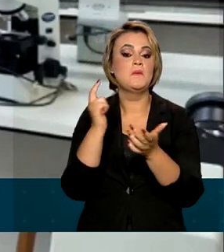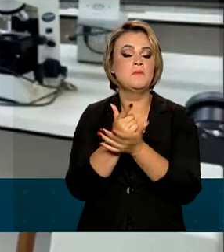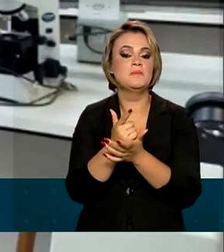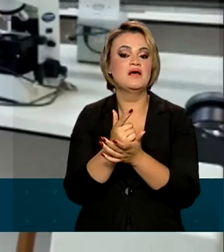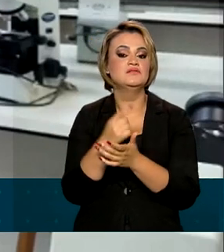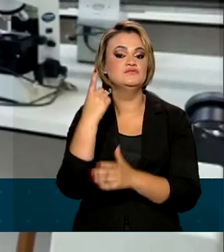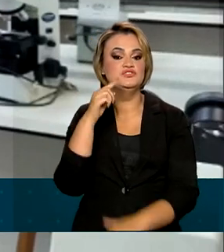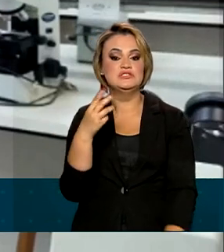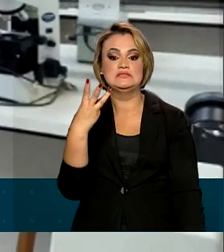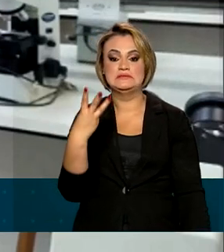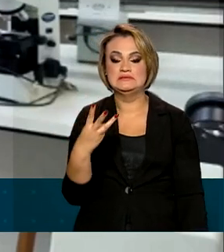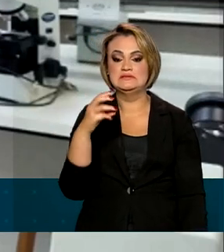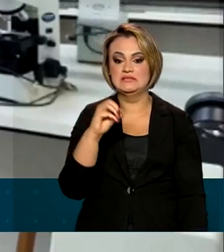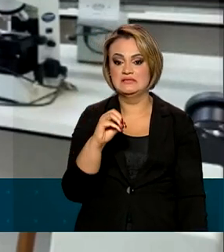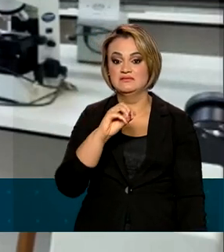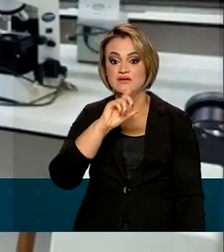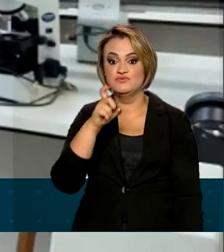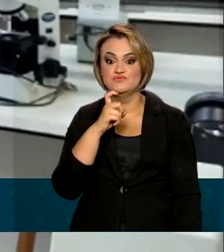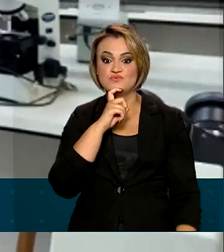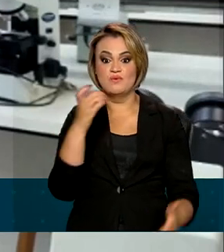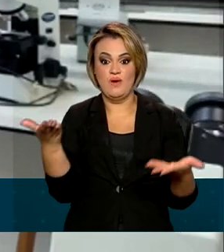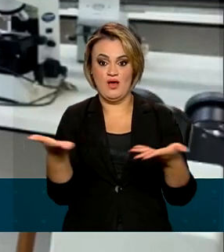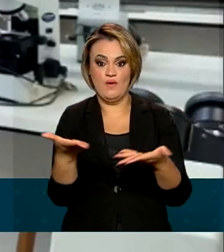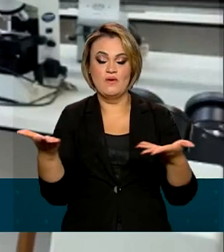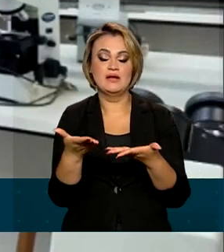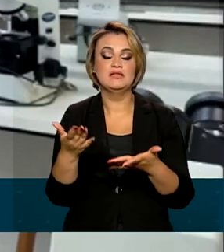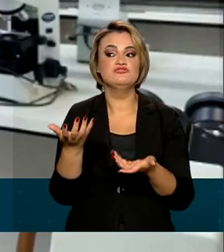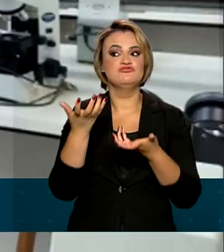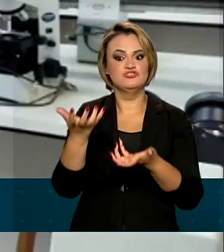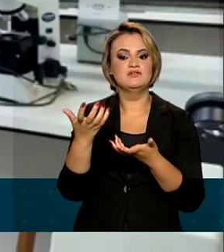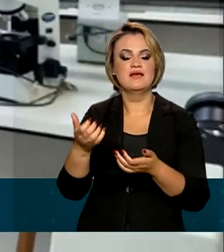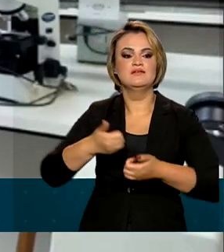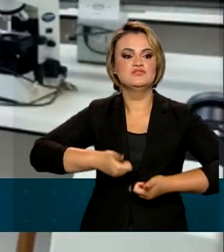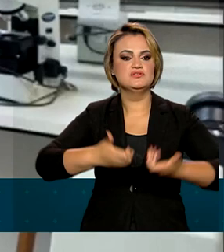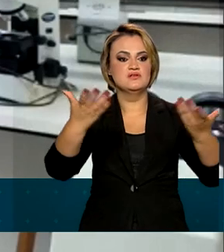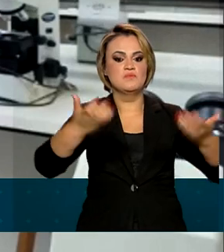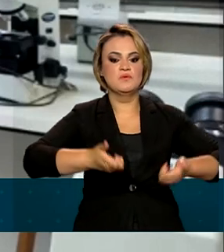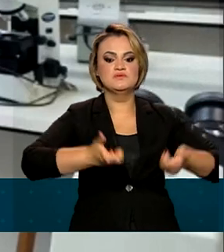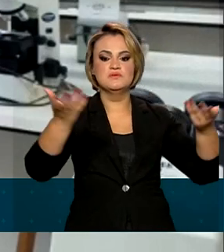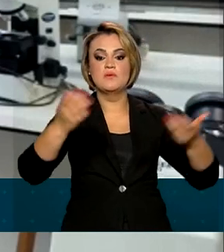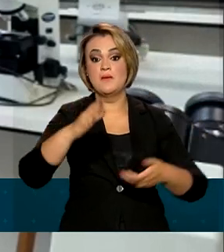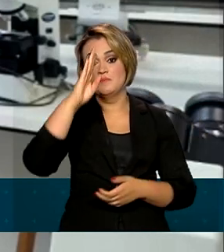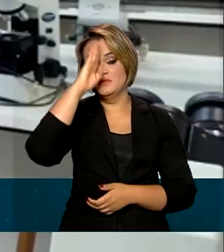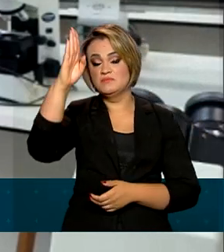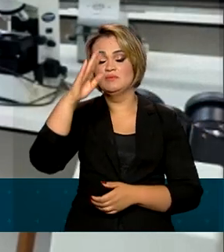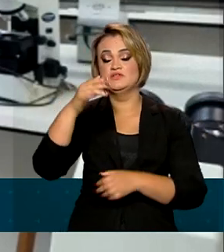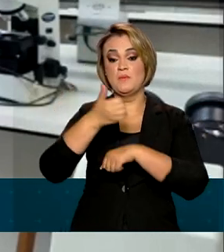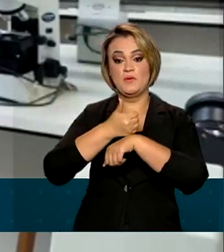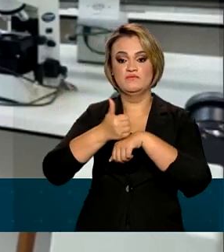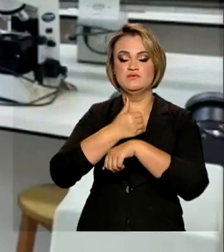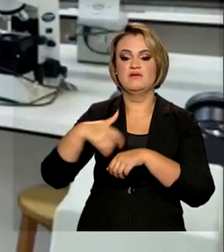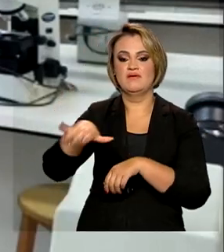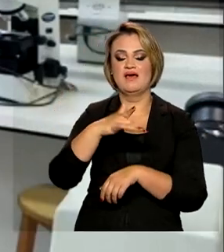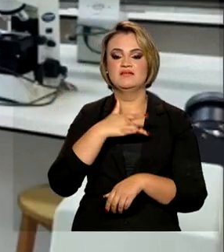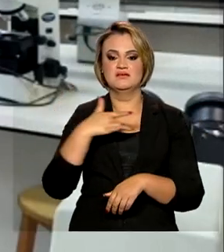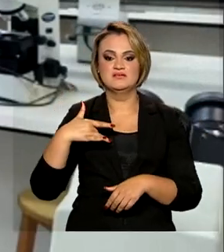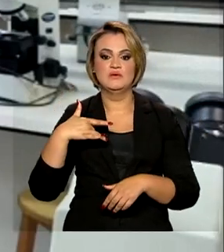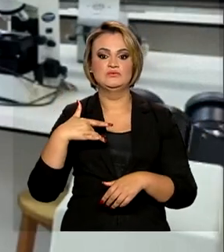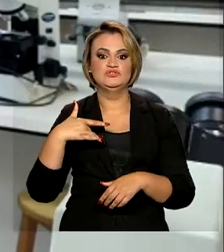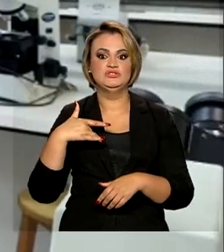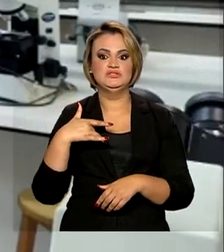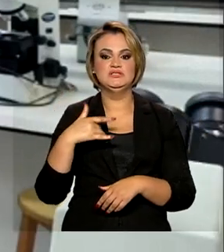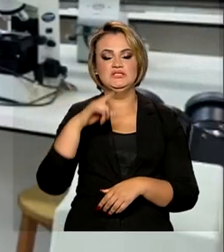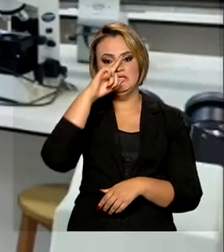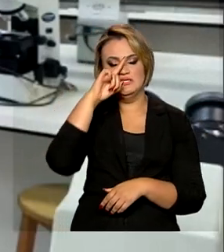partir do dia 30 de julho deste ano e almejamos que ela seja distribuída principalmente aos profissionais de saúde que atuam na linha de frente